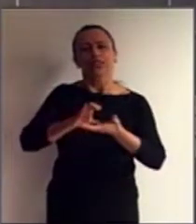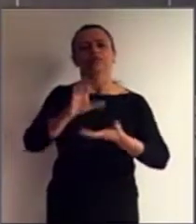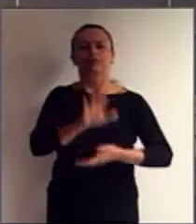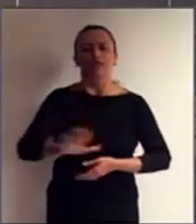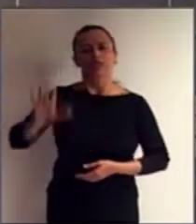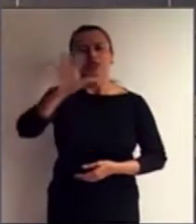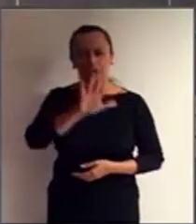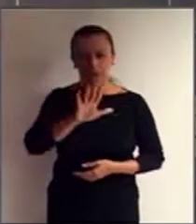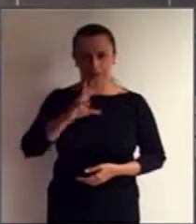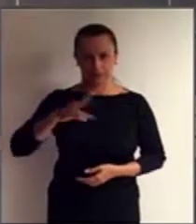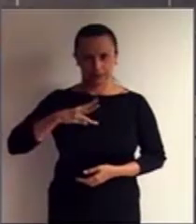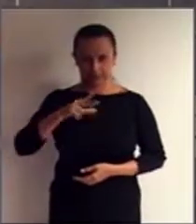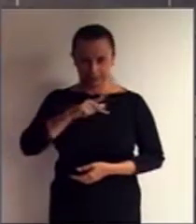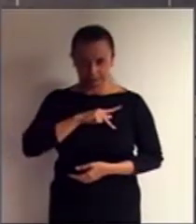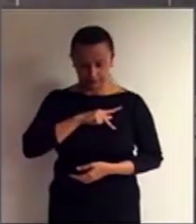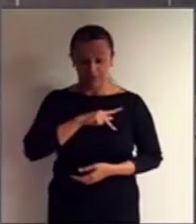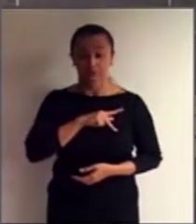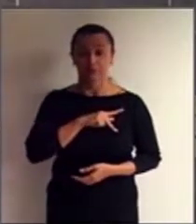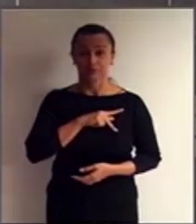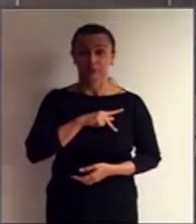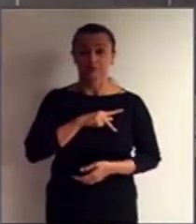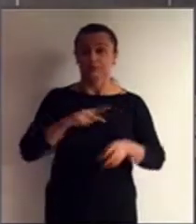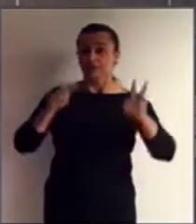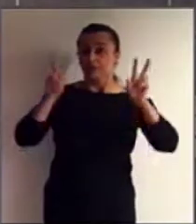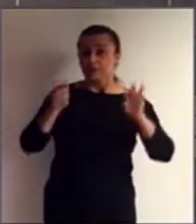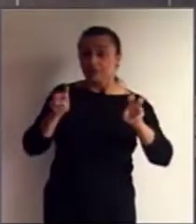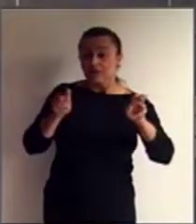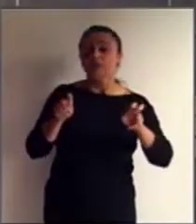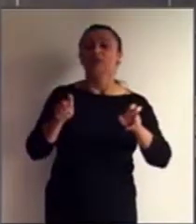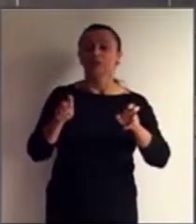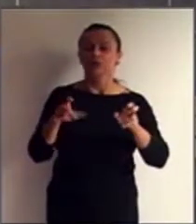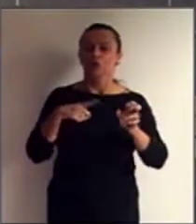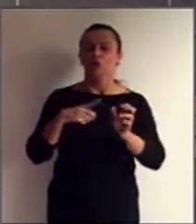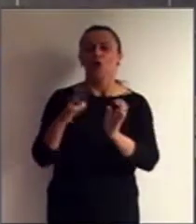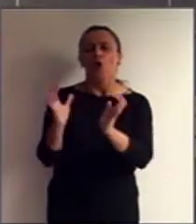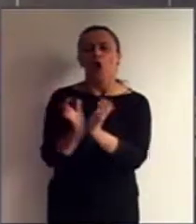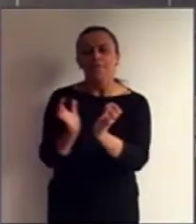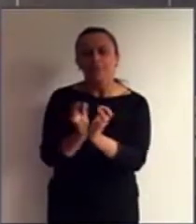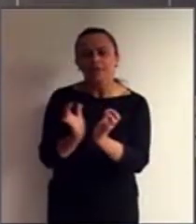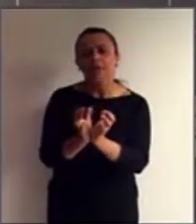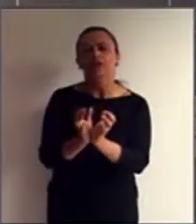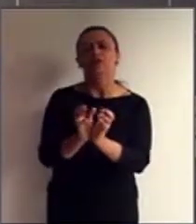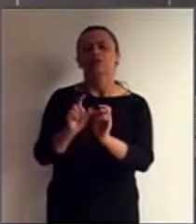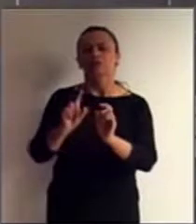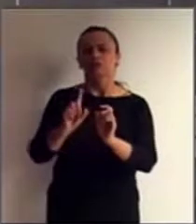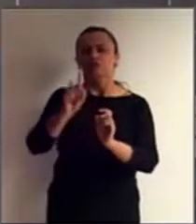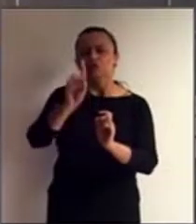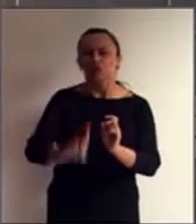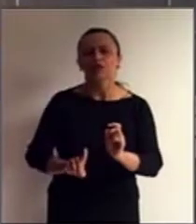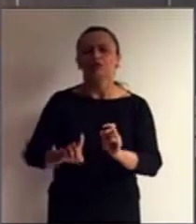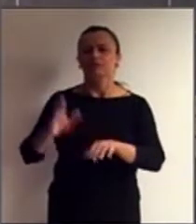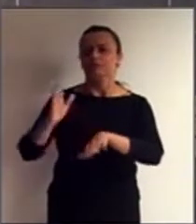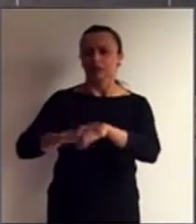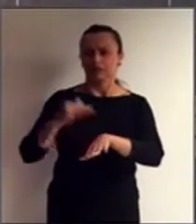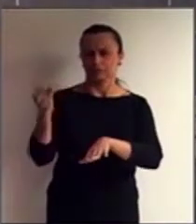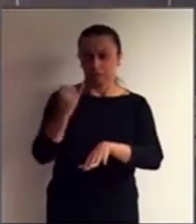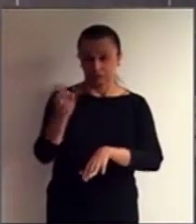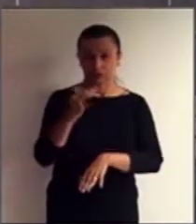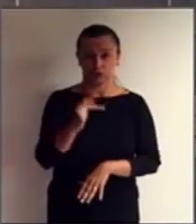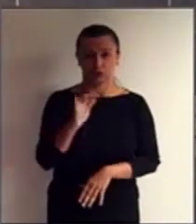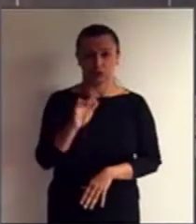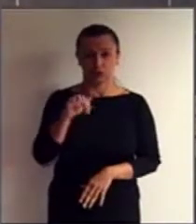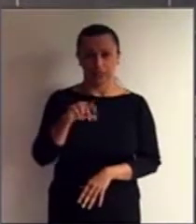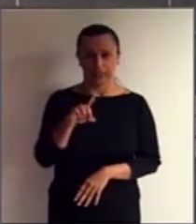ao tratar no âmbito da Comissão de Defesa de Direitos Fundamentais, ao